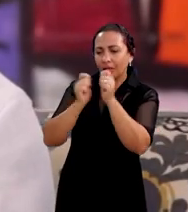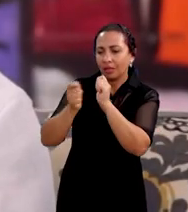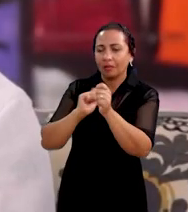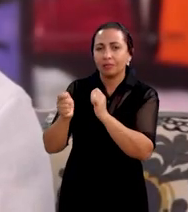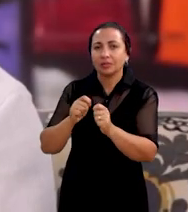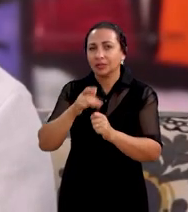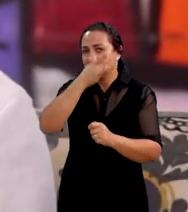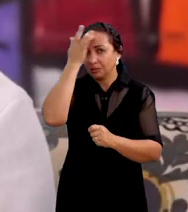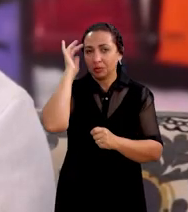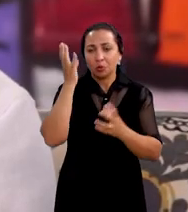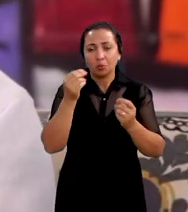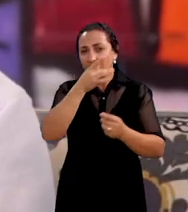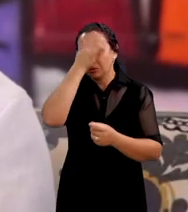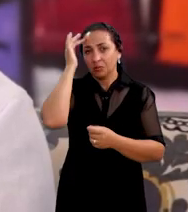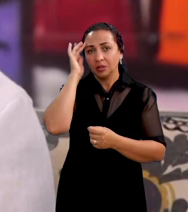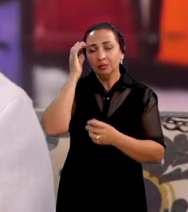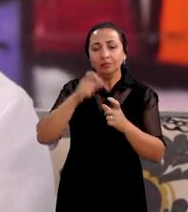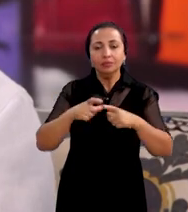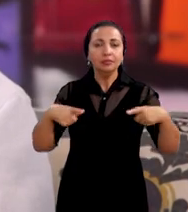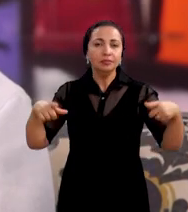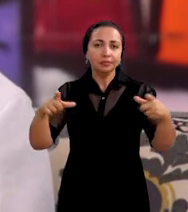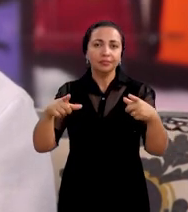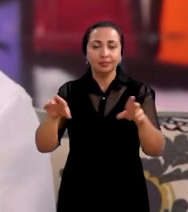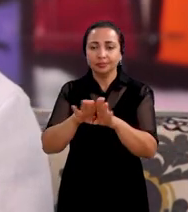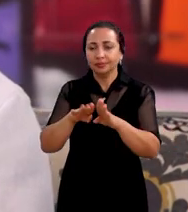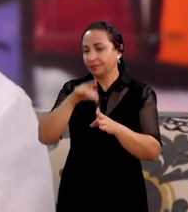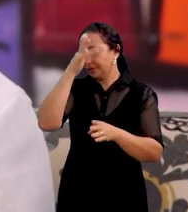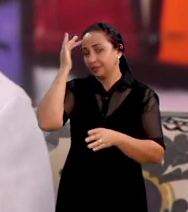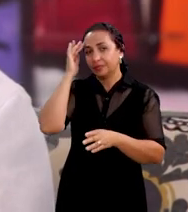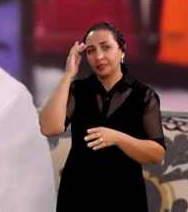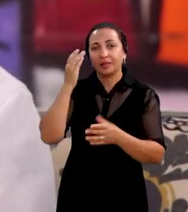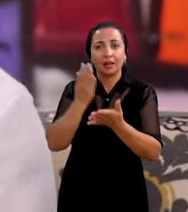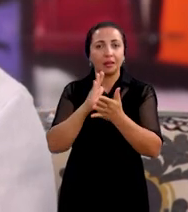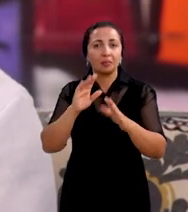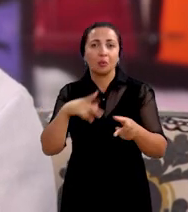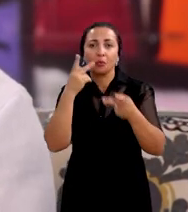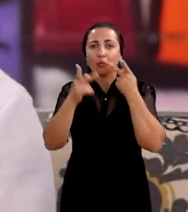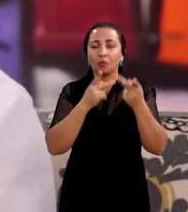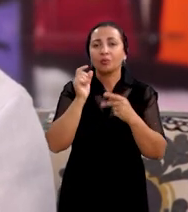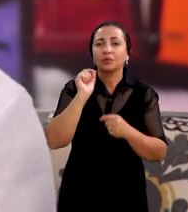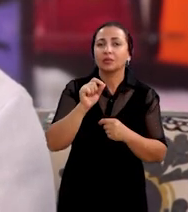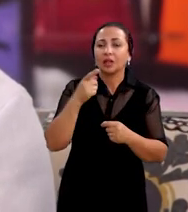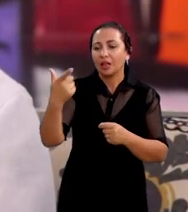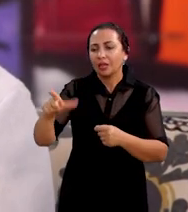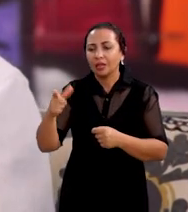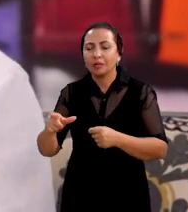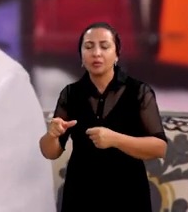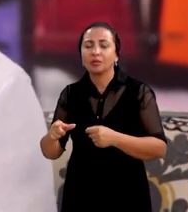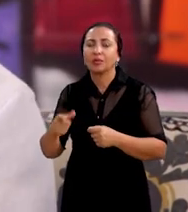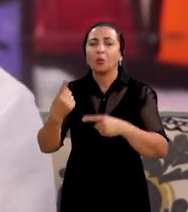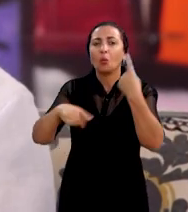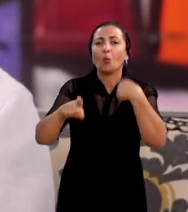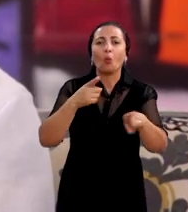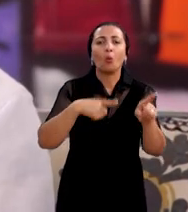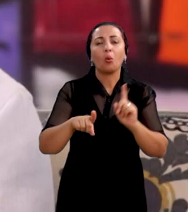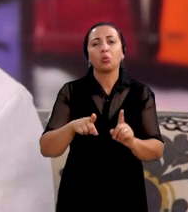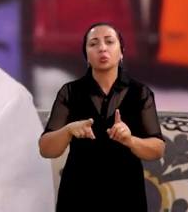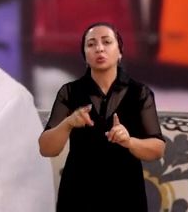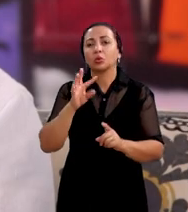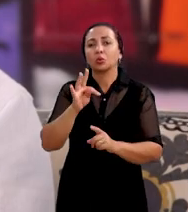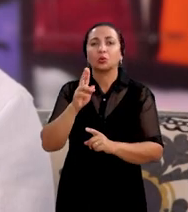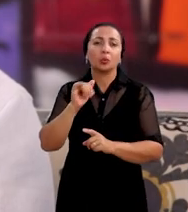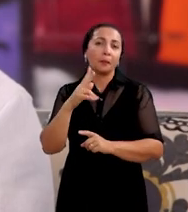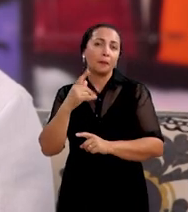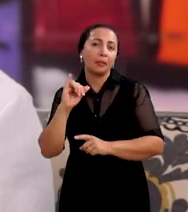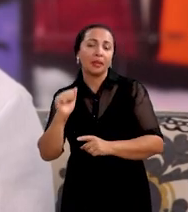as entrevistas, muitos pescadores, uma grande parte dos pescadores, acabou falando que não tem outra alternativa lá em